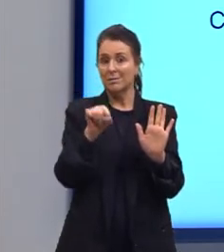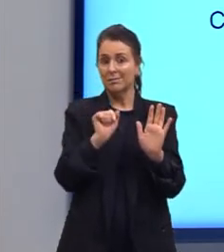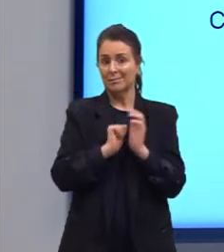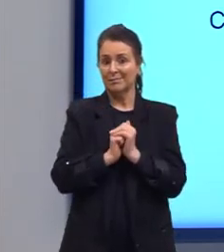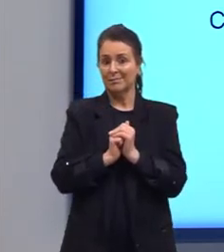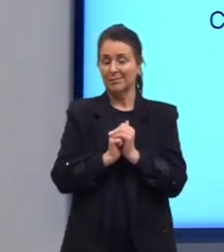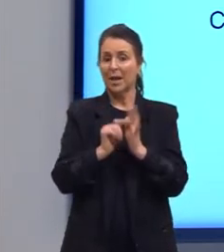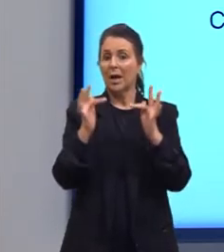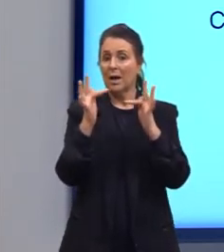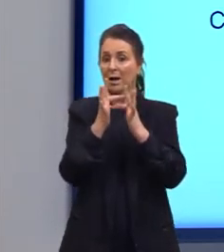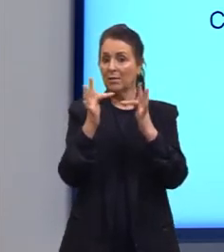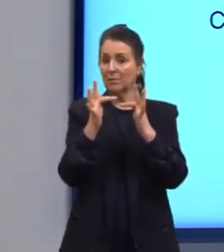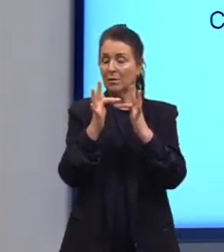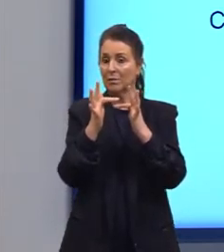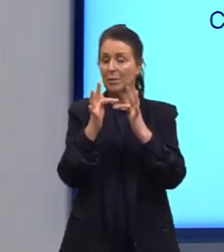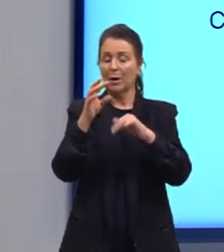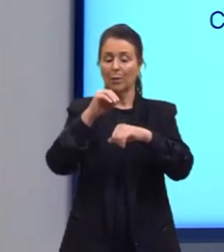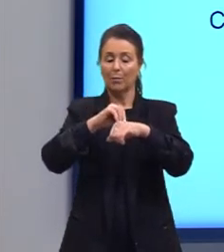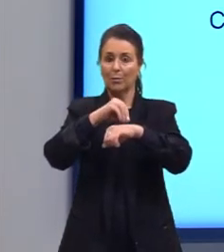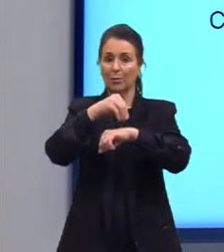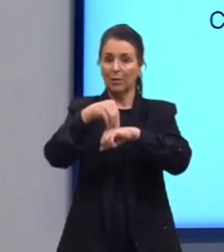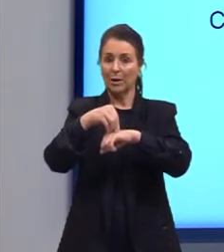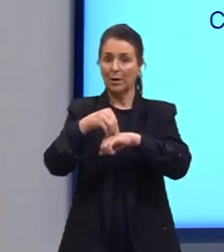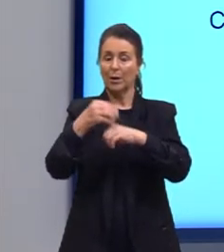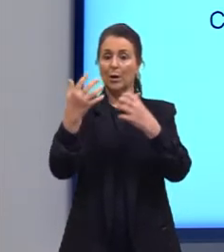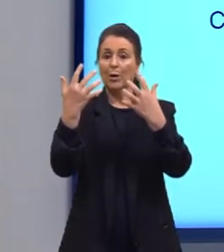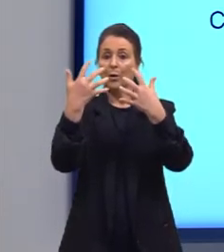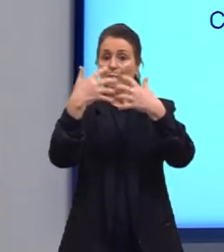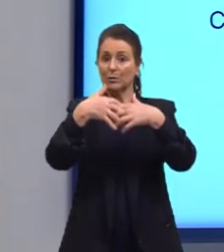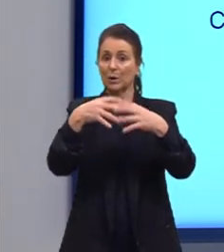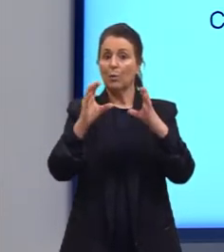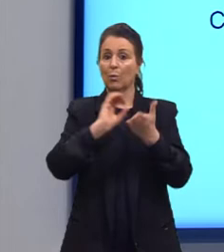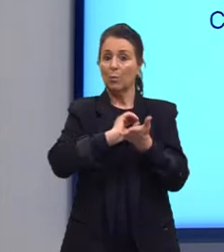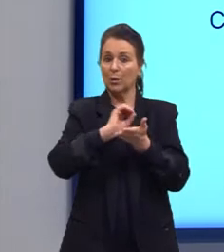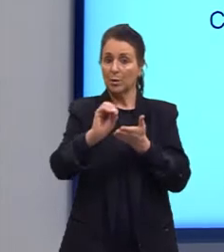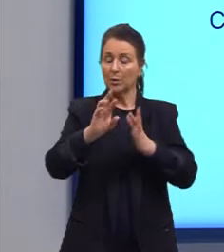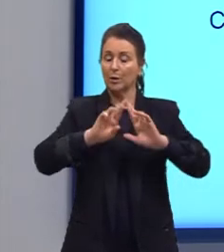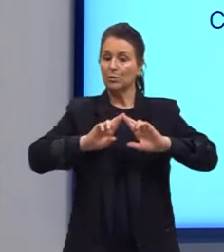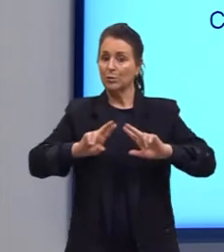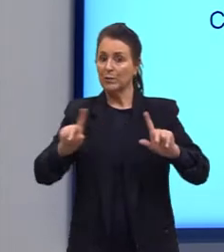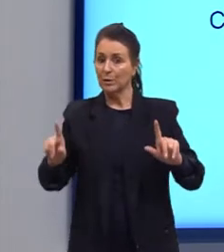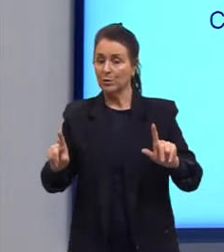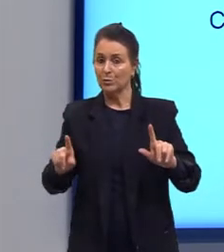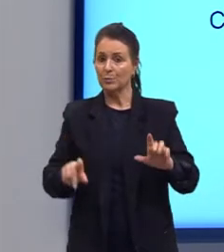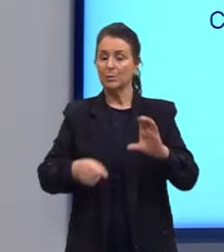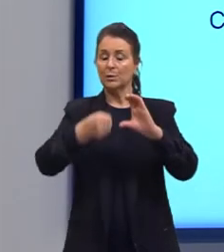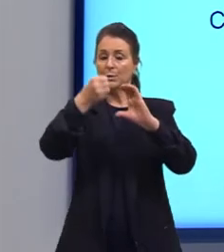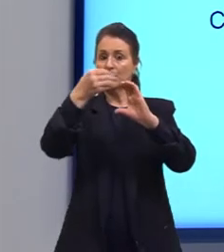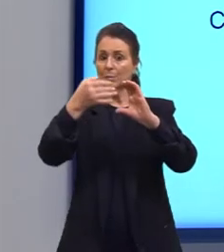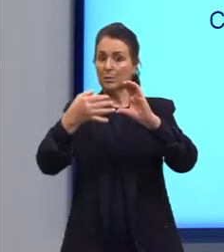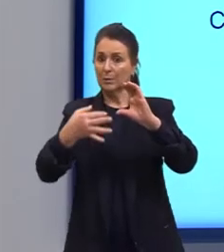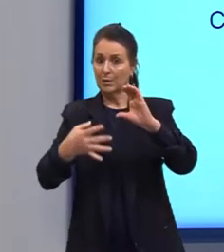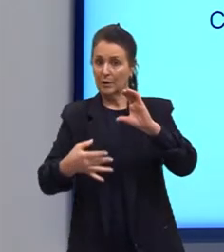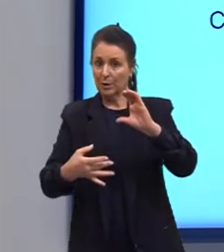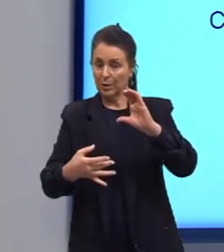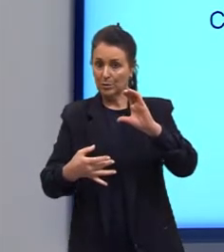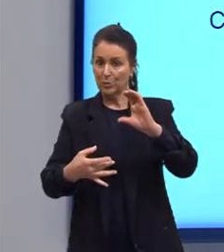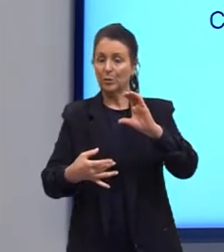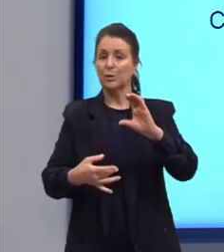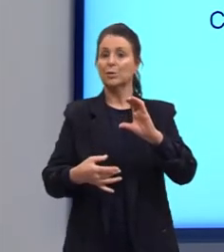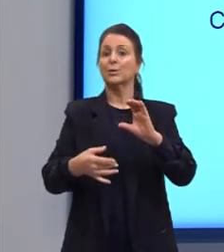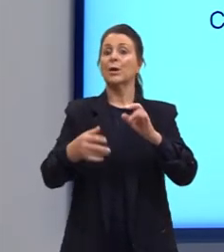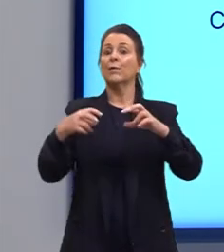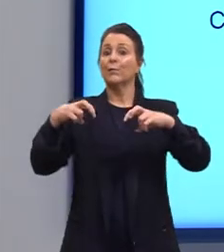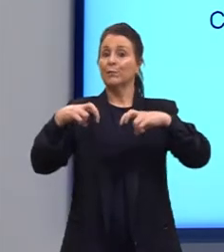fórmula molecular eu posso ter função orgânica diferente, eu posso ter propriedades físicas e propriedades químicas